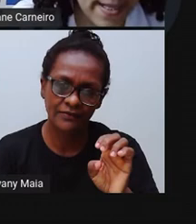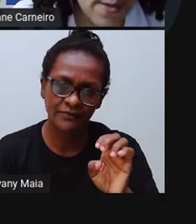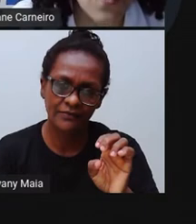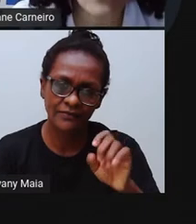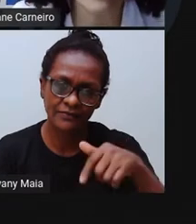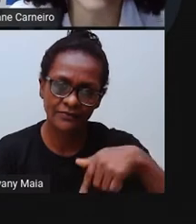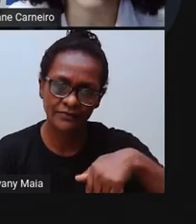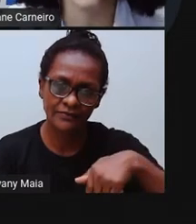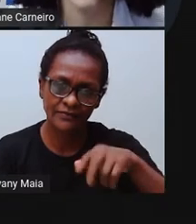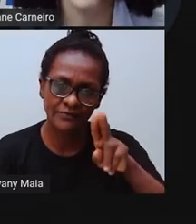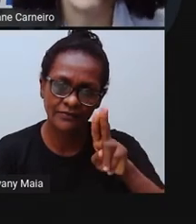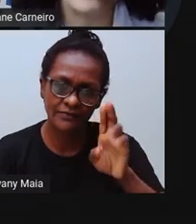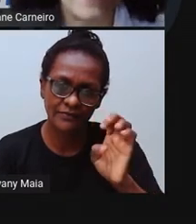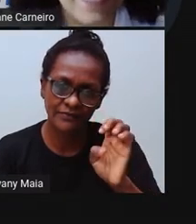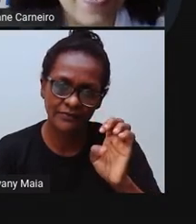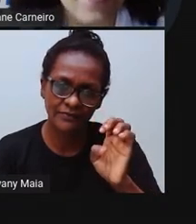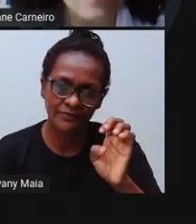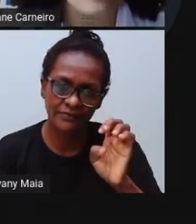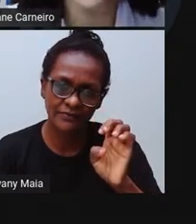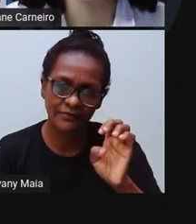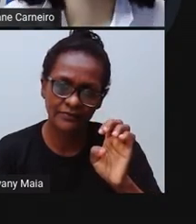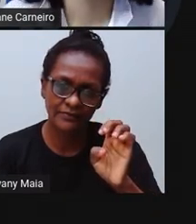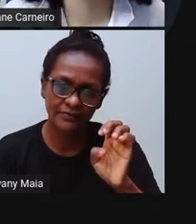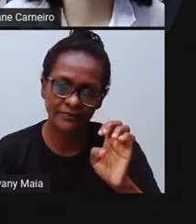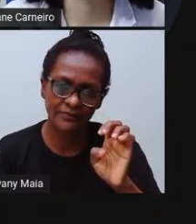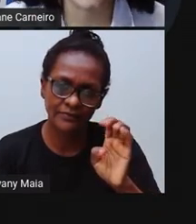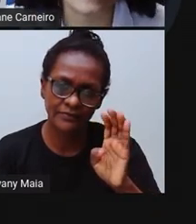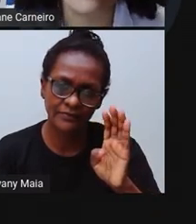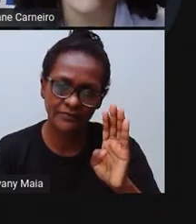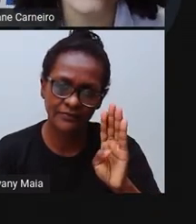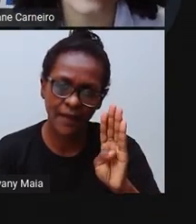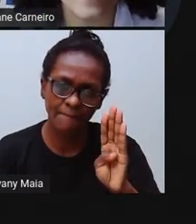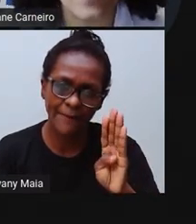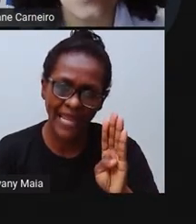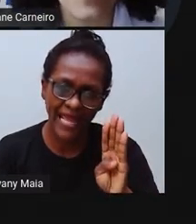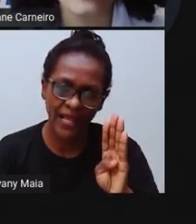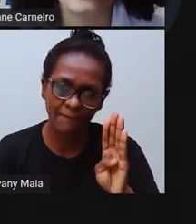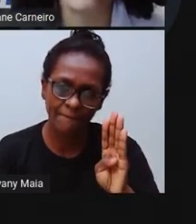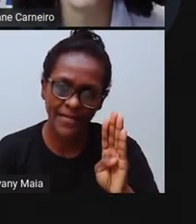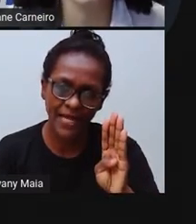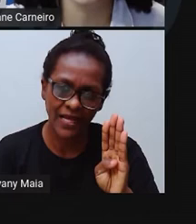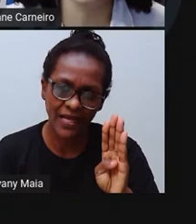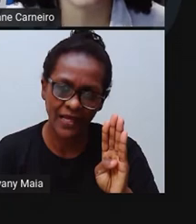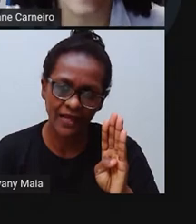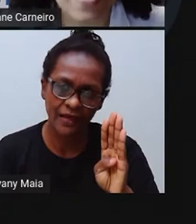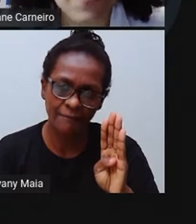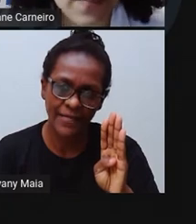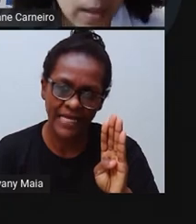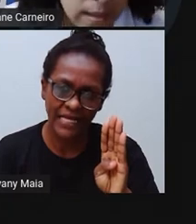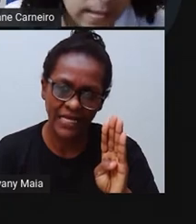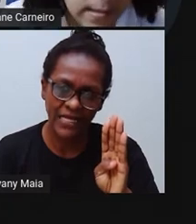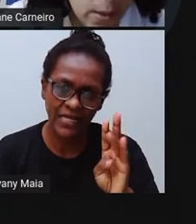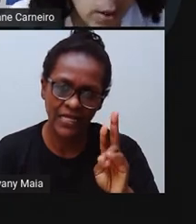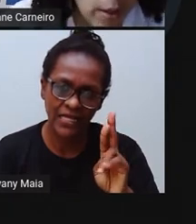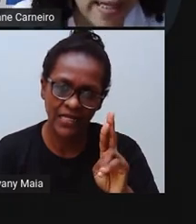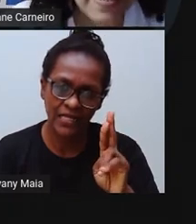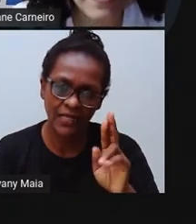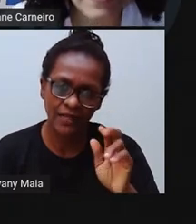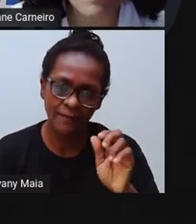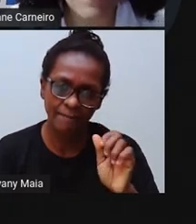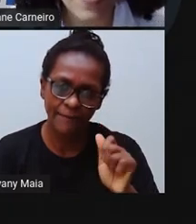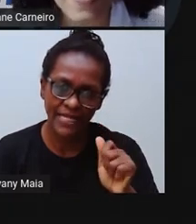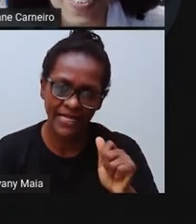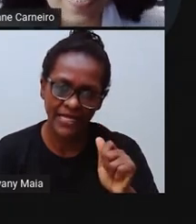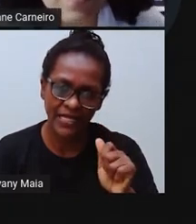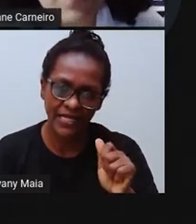Que, u, e. Que-bra. Brá. Como é que eu escrevo o som do brá? Se eu colocar a